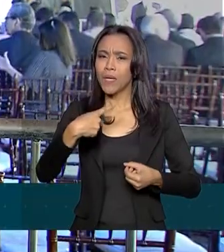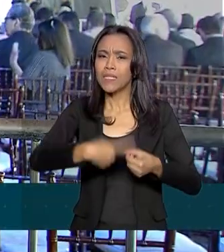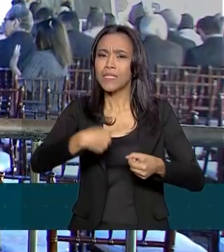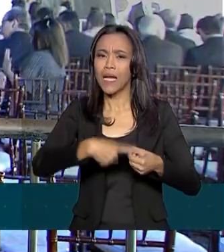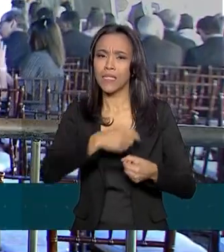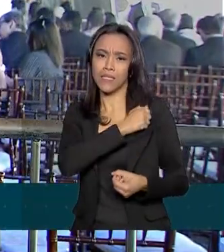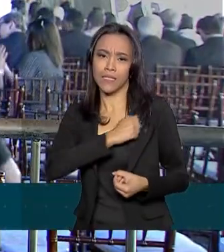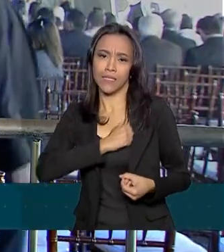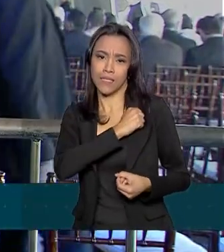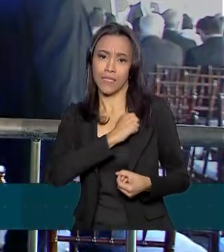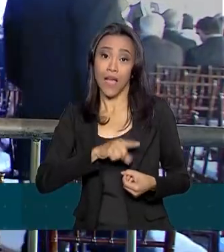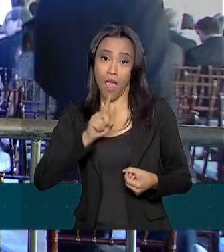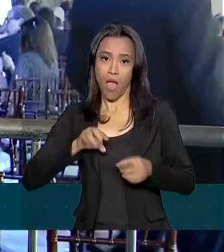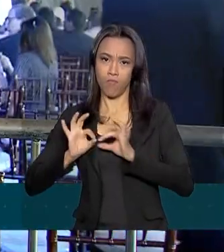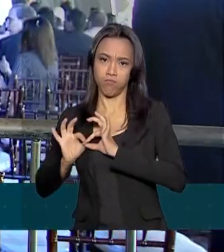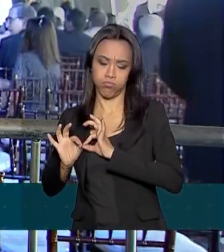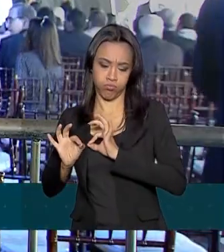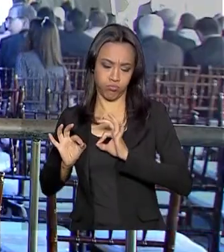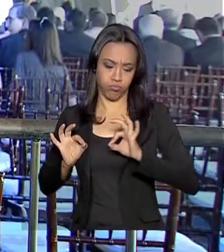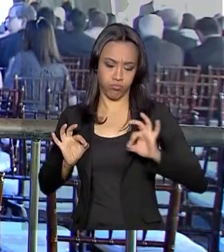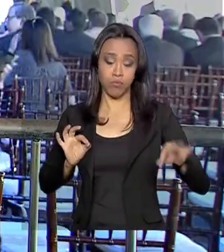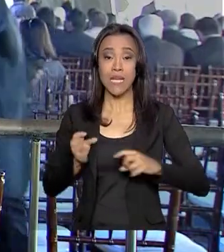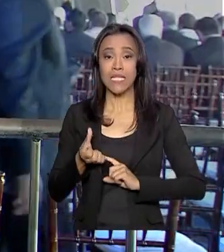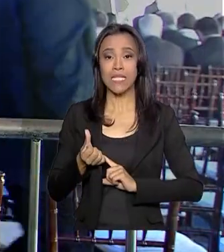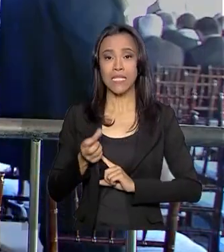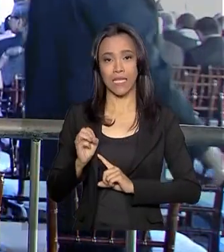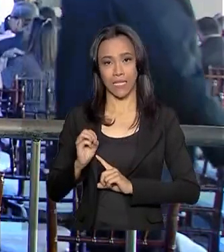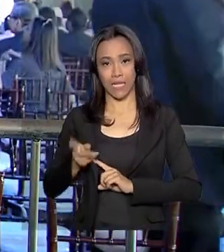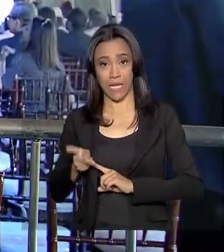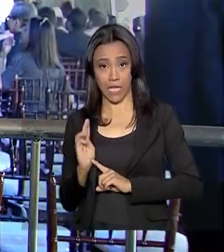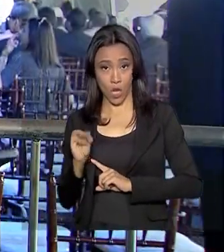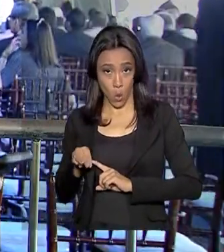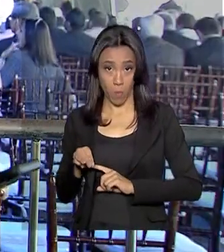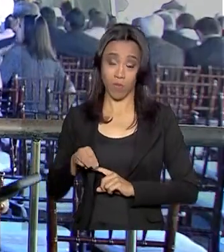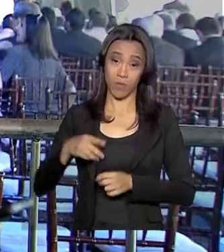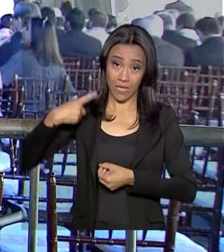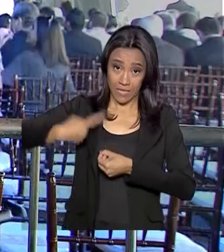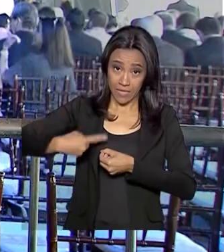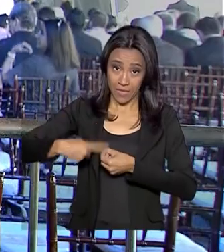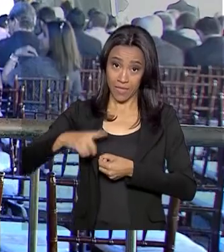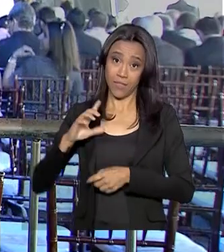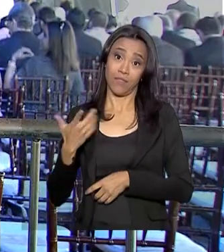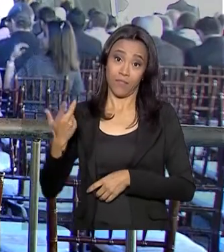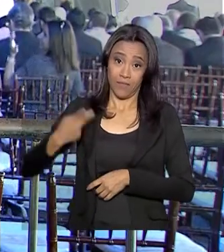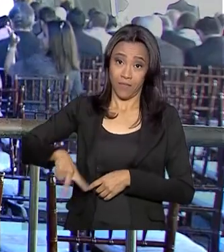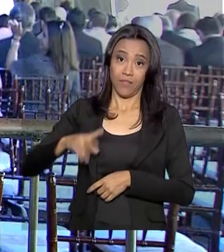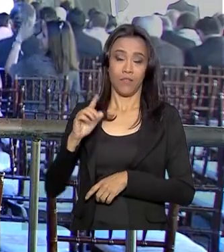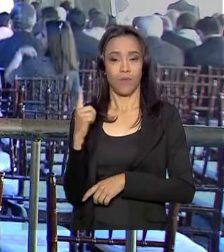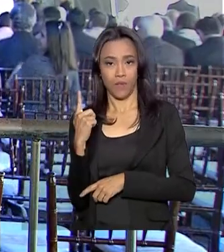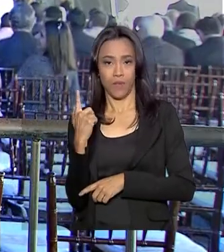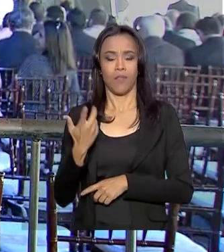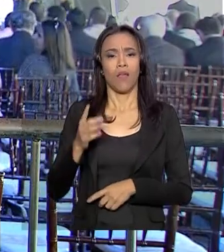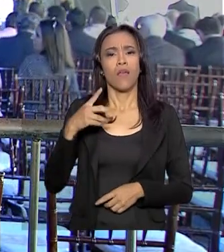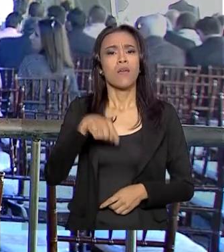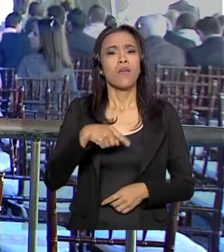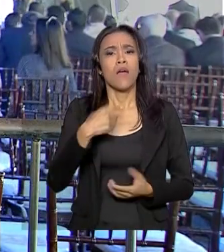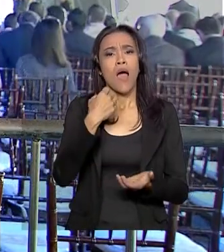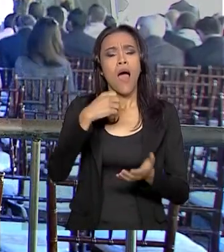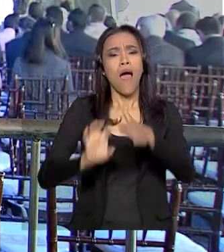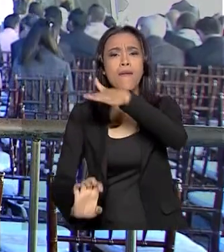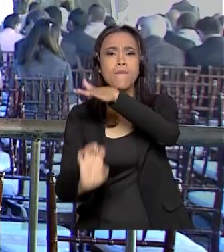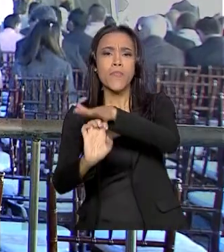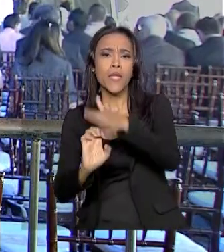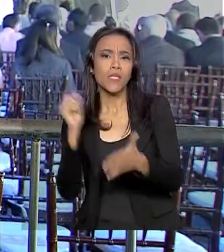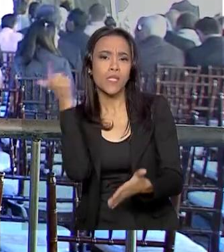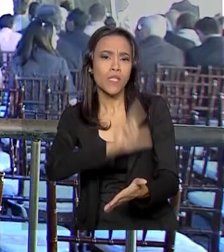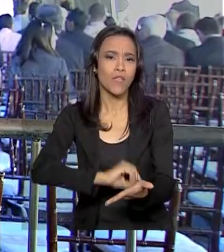que fica a 60 quilômetros de Goiânia. Isso porque a Ferrovia Norte-Sul passa exatamente por aqui. O consórcio, vencedor, vai ser responsável